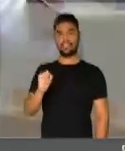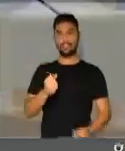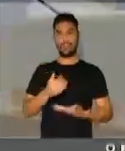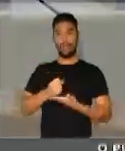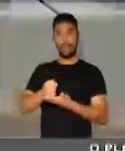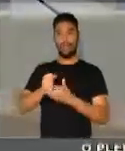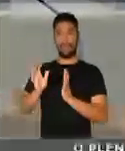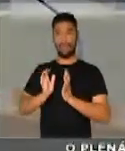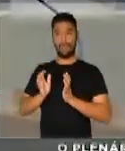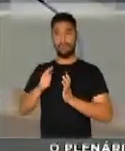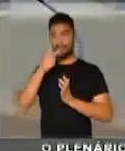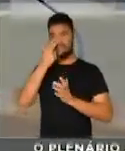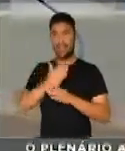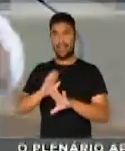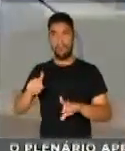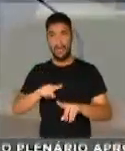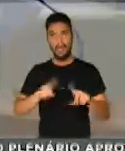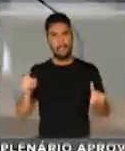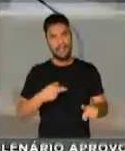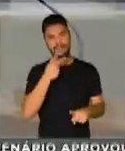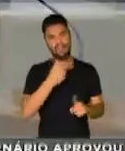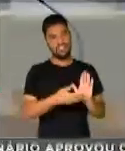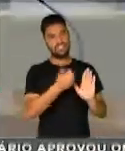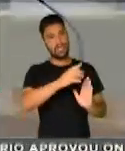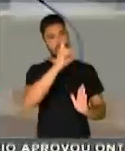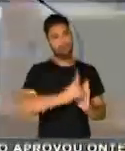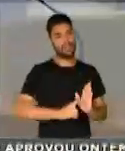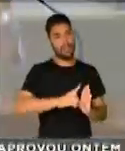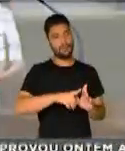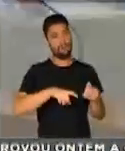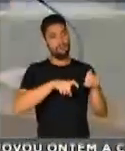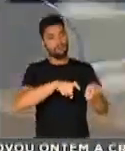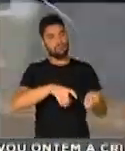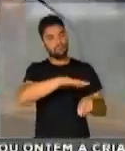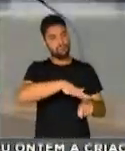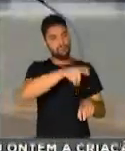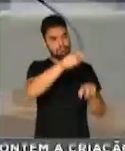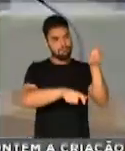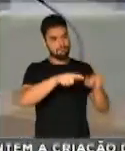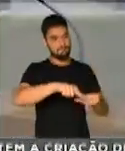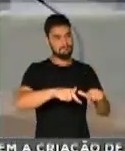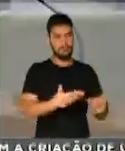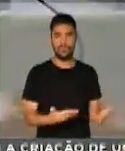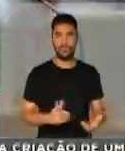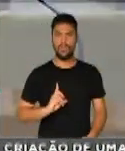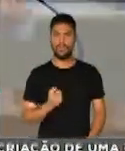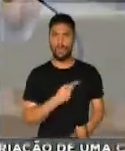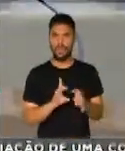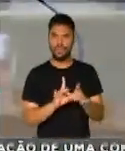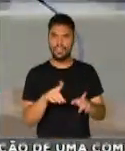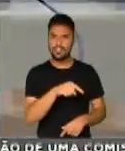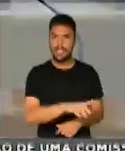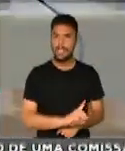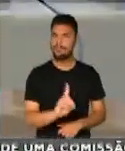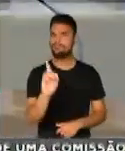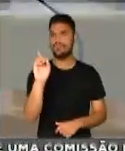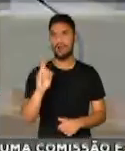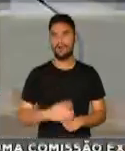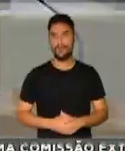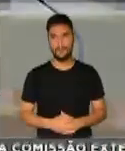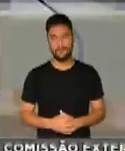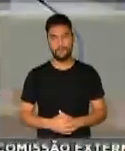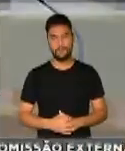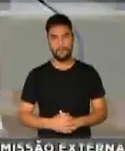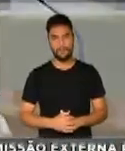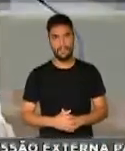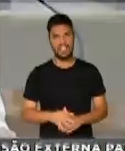o direito deste trabalhador de se aposentar. Nós não podemos permitir que aqui se dê uma